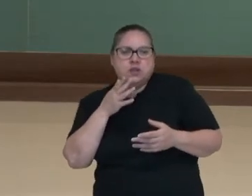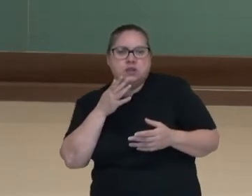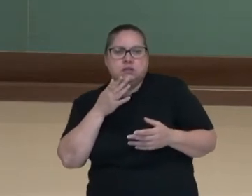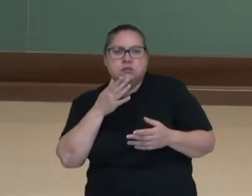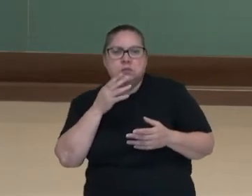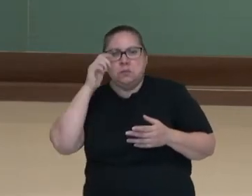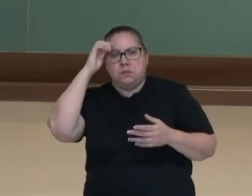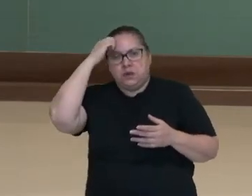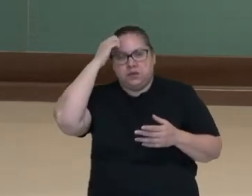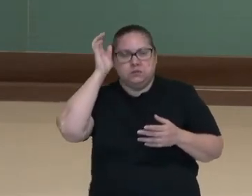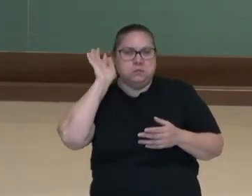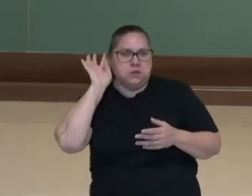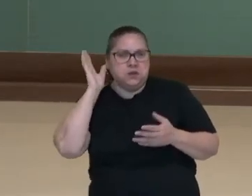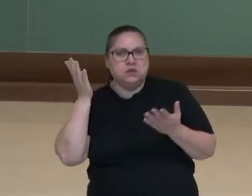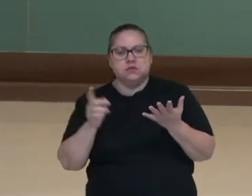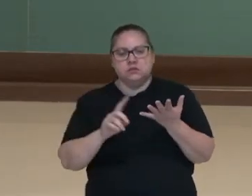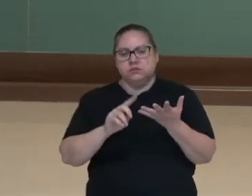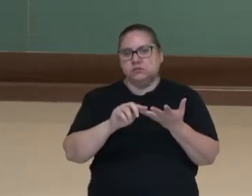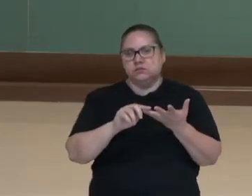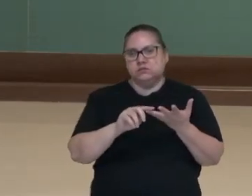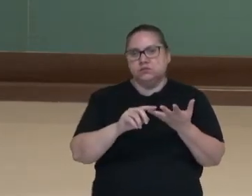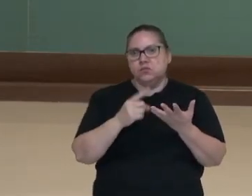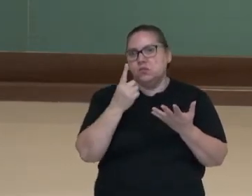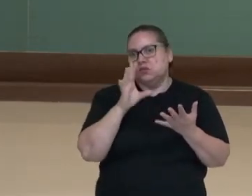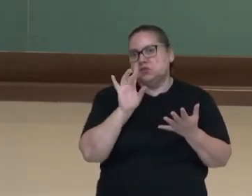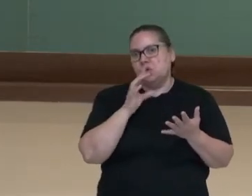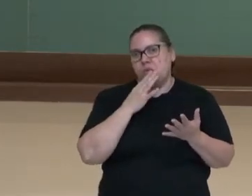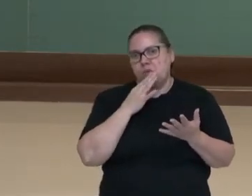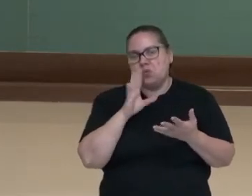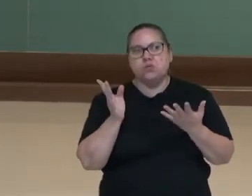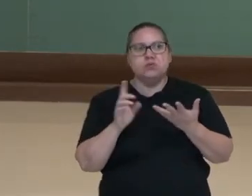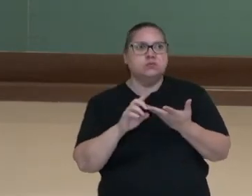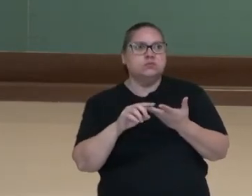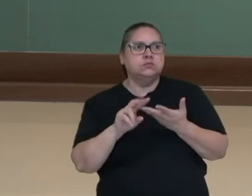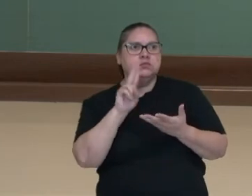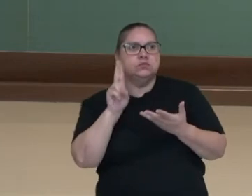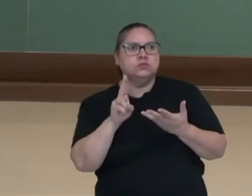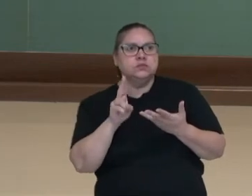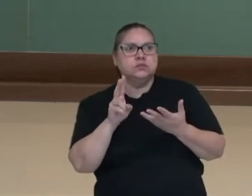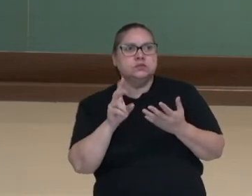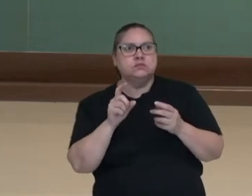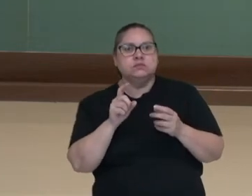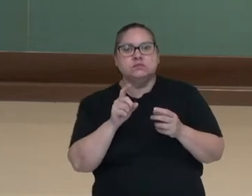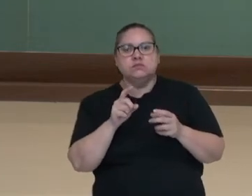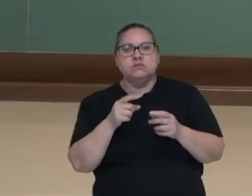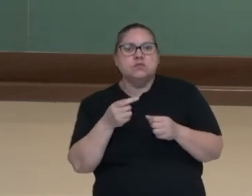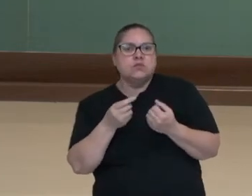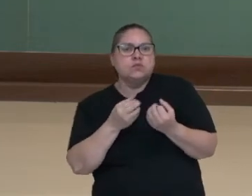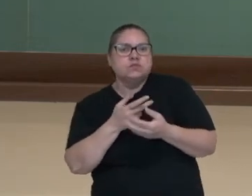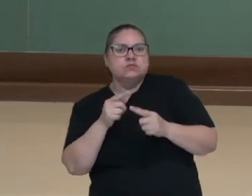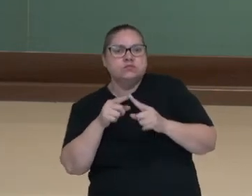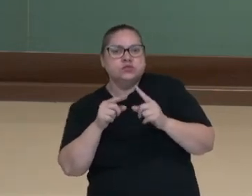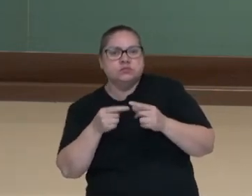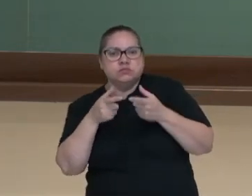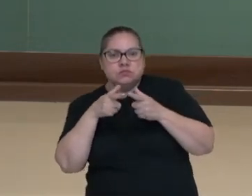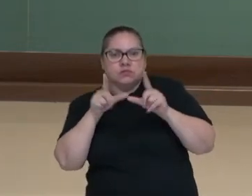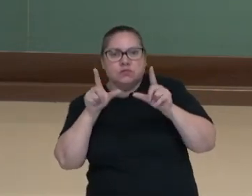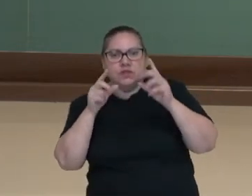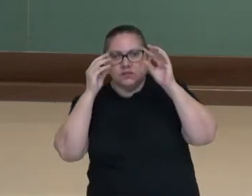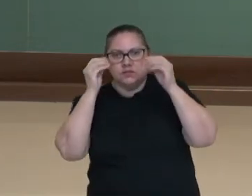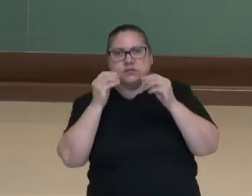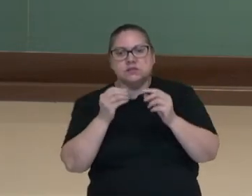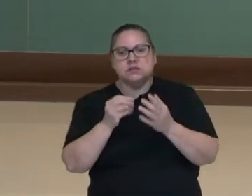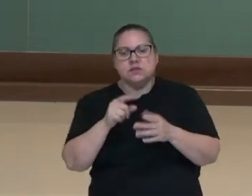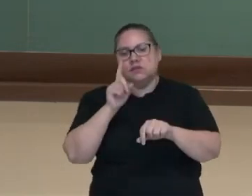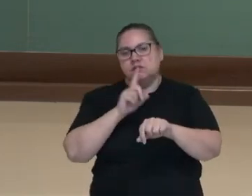branco, monocromático. E utilização de figuras de linguagem. Em relação aos